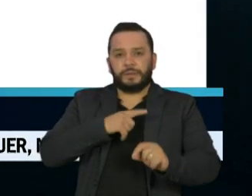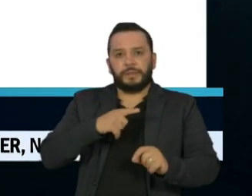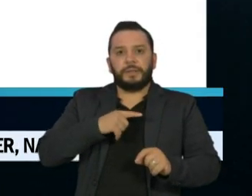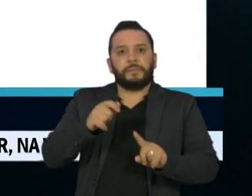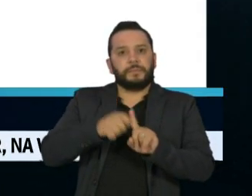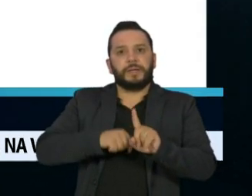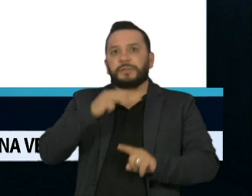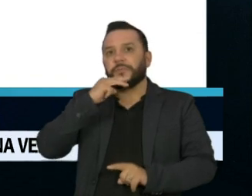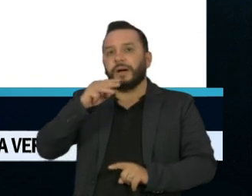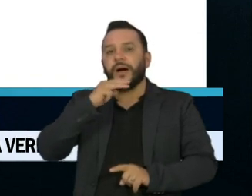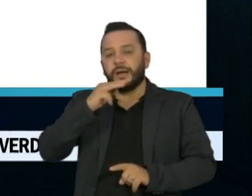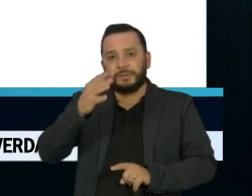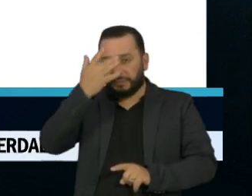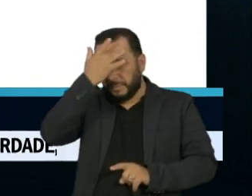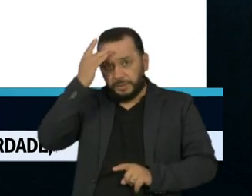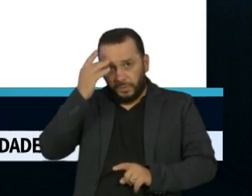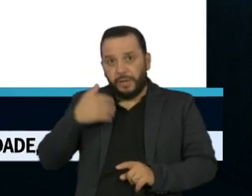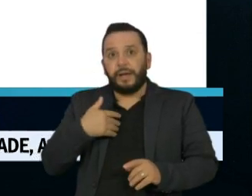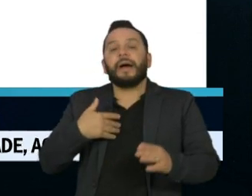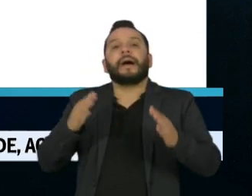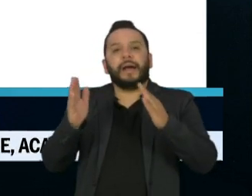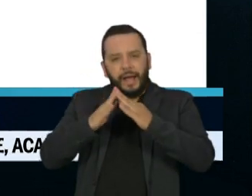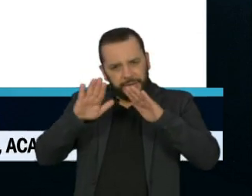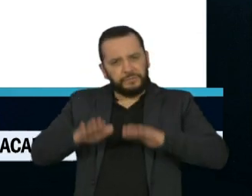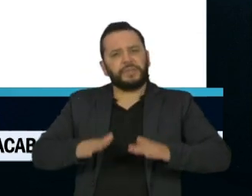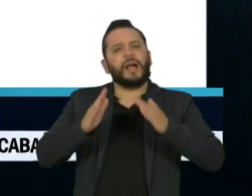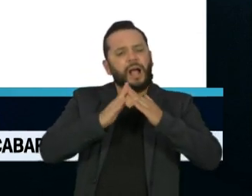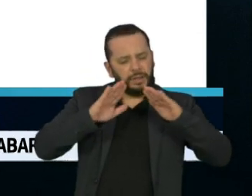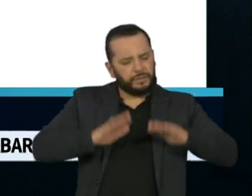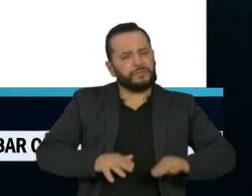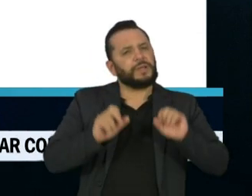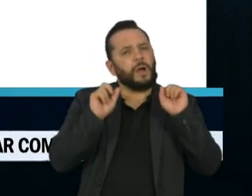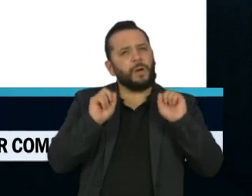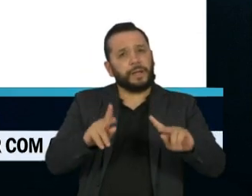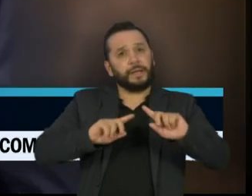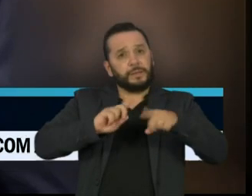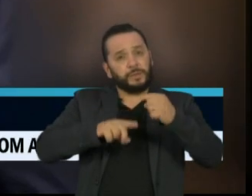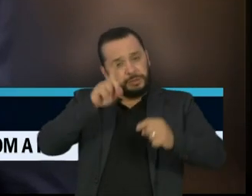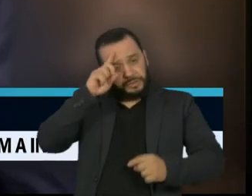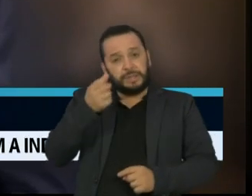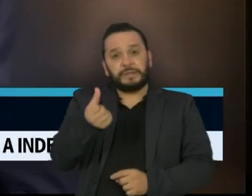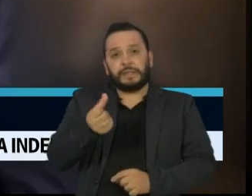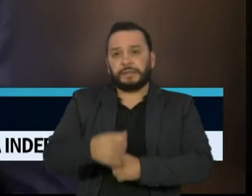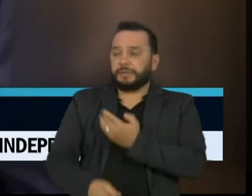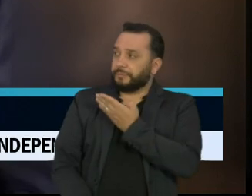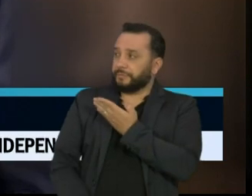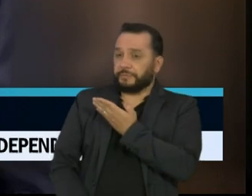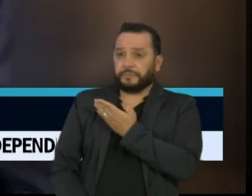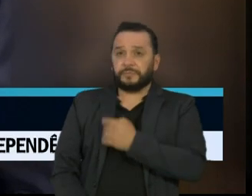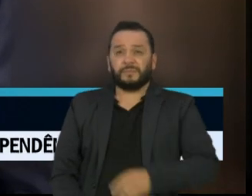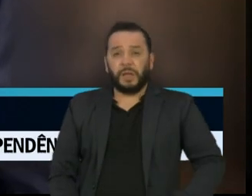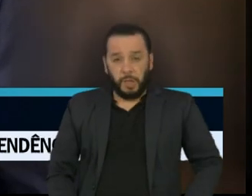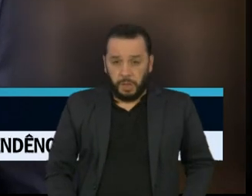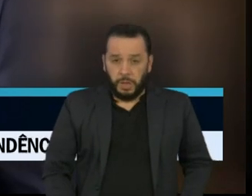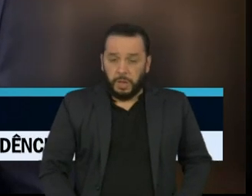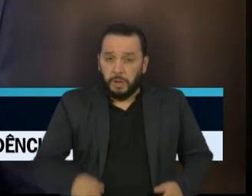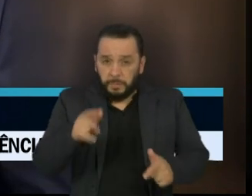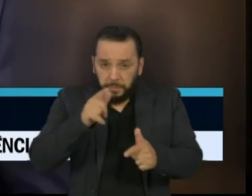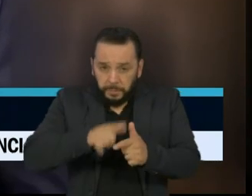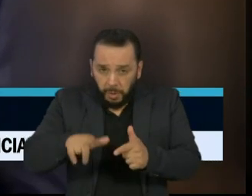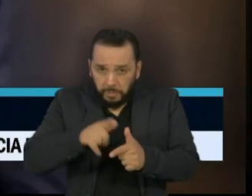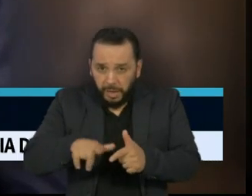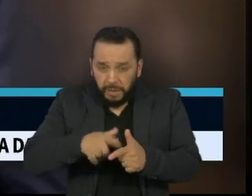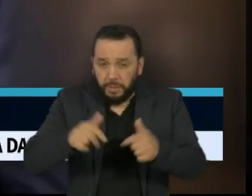março, o distanciamento social vinha subindo, até que no dia 6... Ainda que o problema possa se agravar,